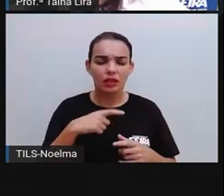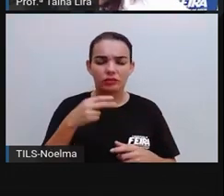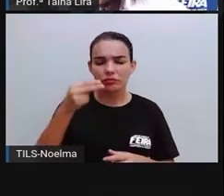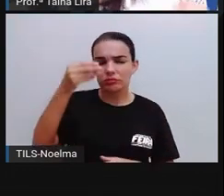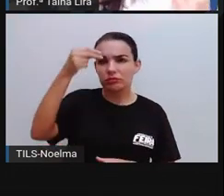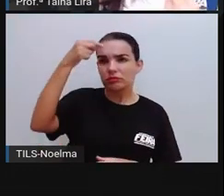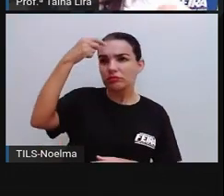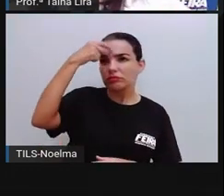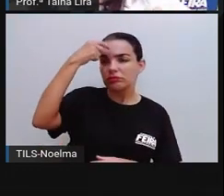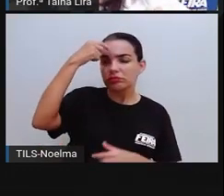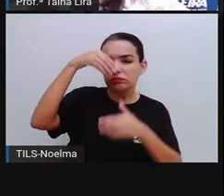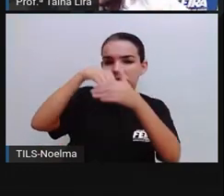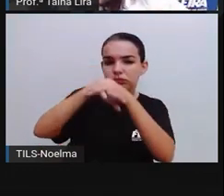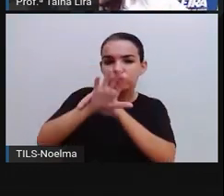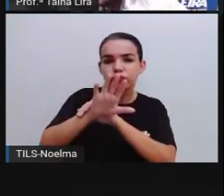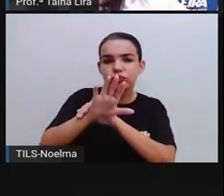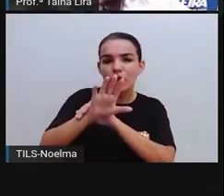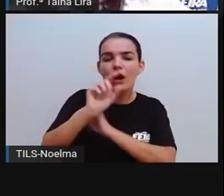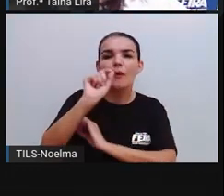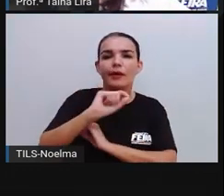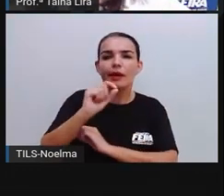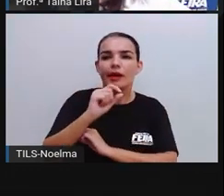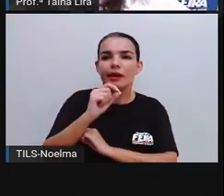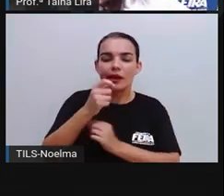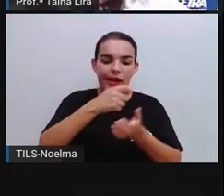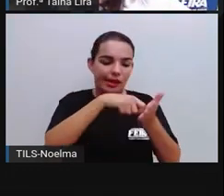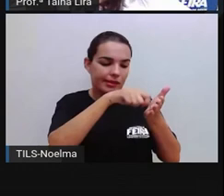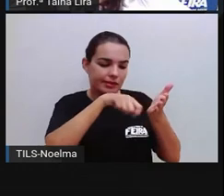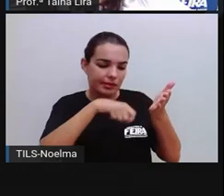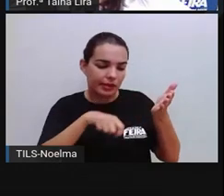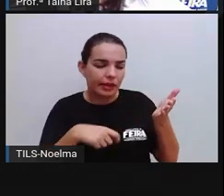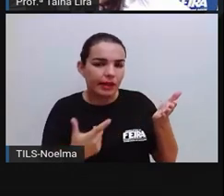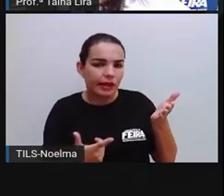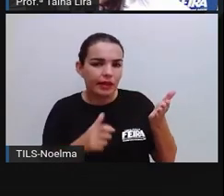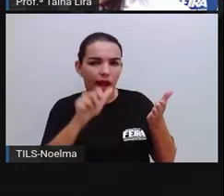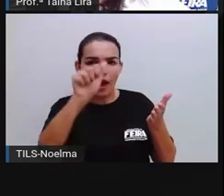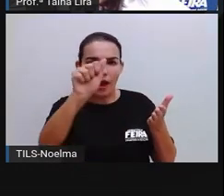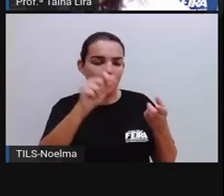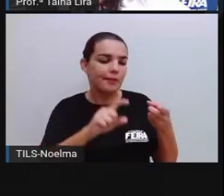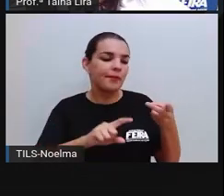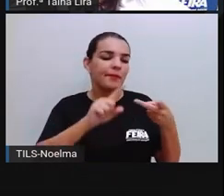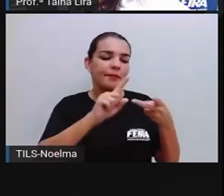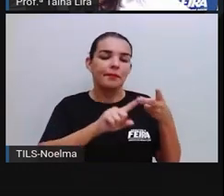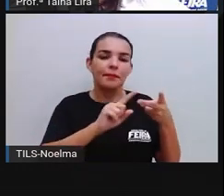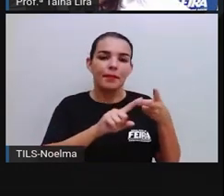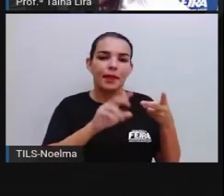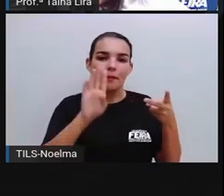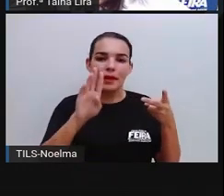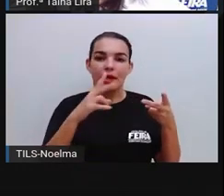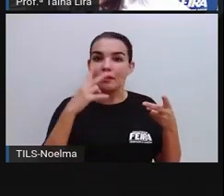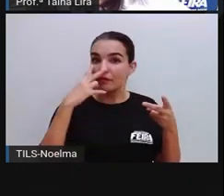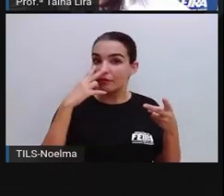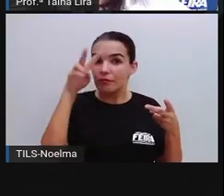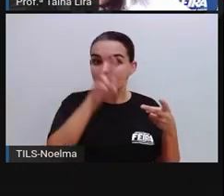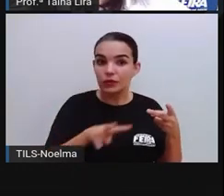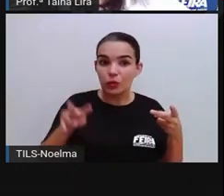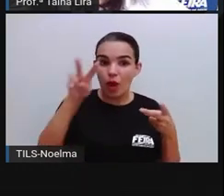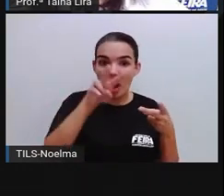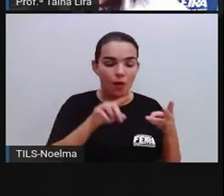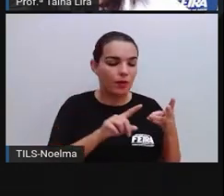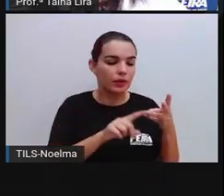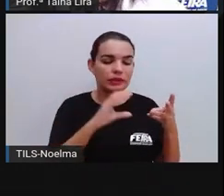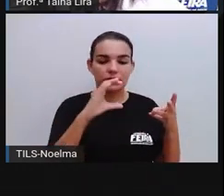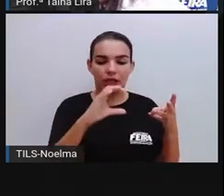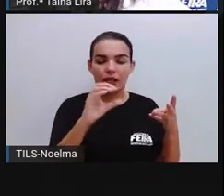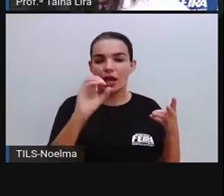memória e aí a gente tem aqui até a imagem, né, esse espaço de vivência aqui é a própria casa, né, que é a família,